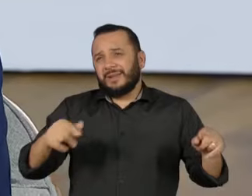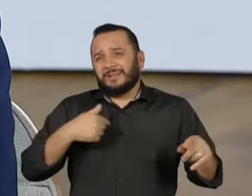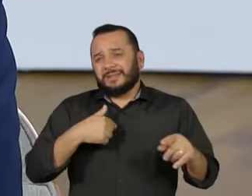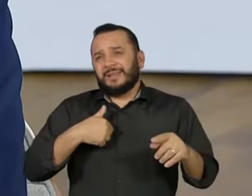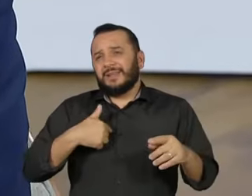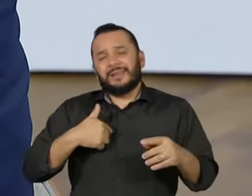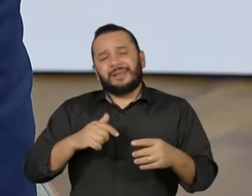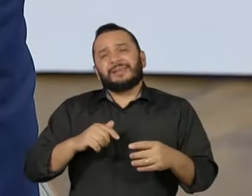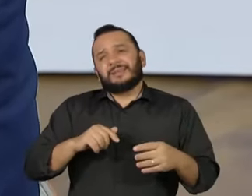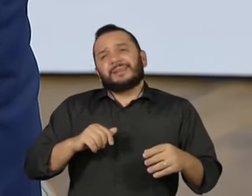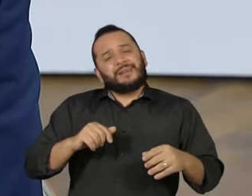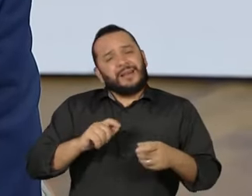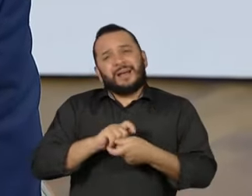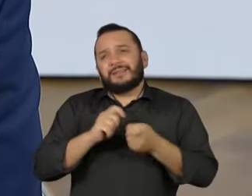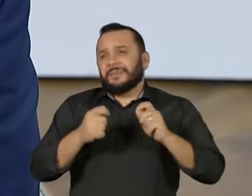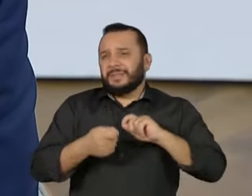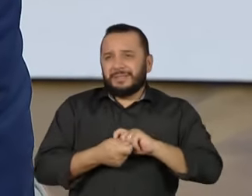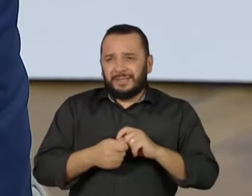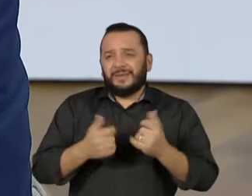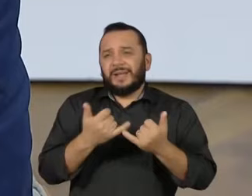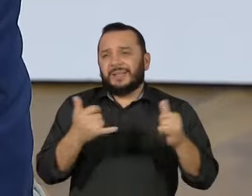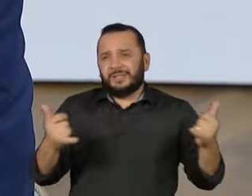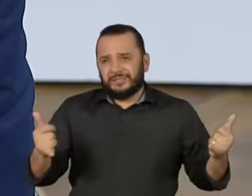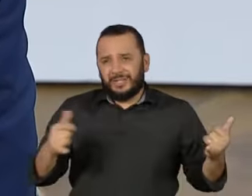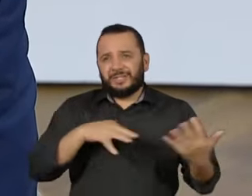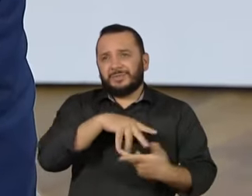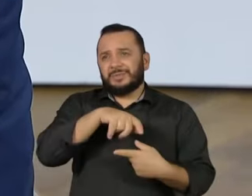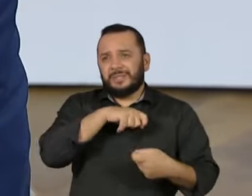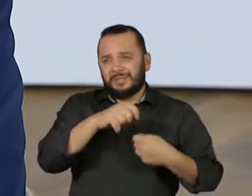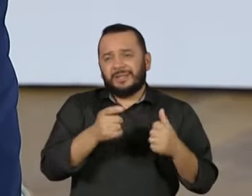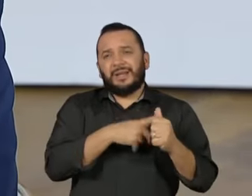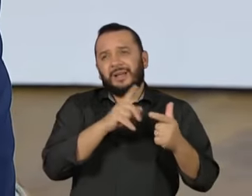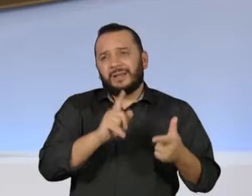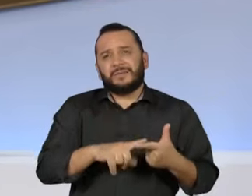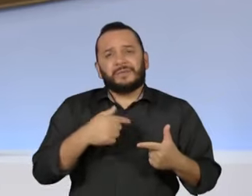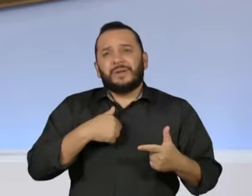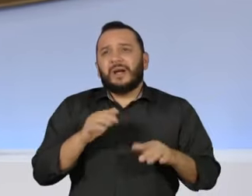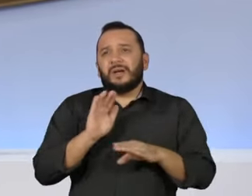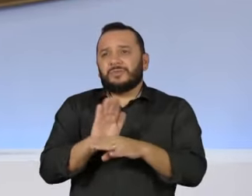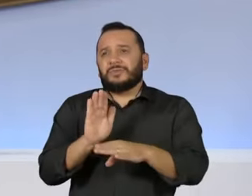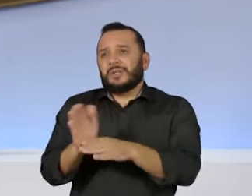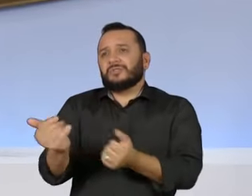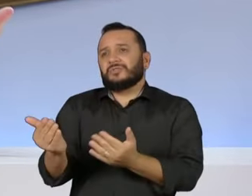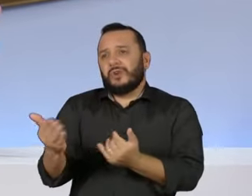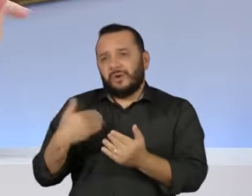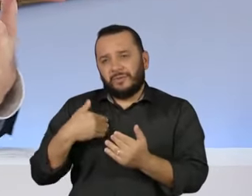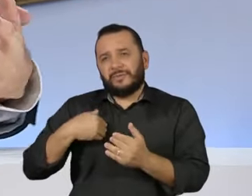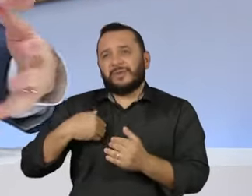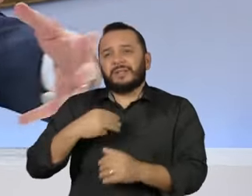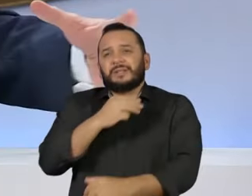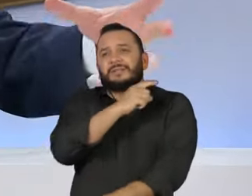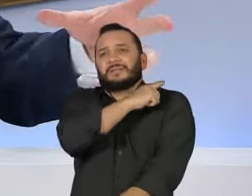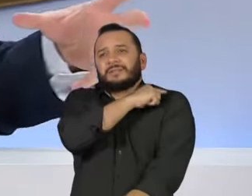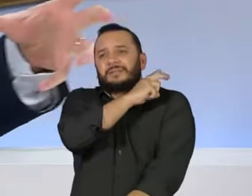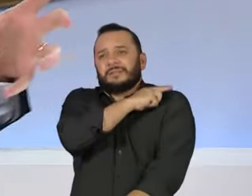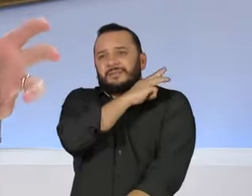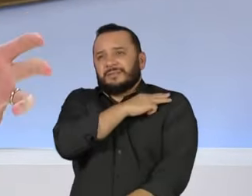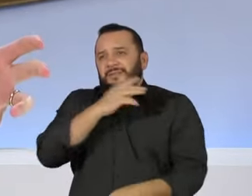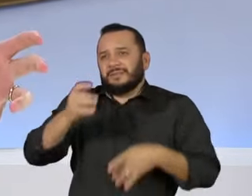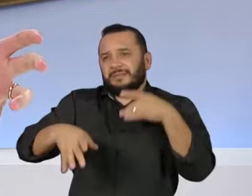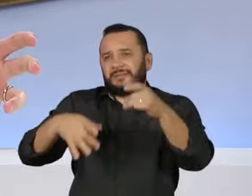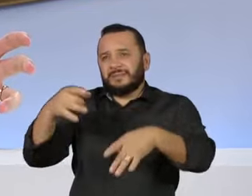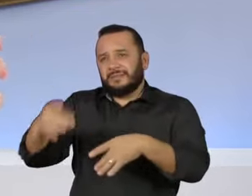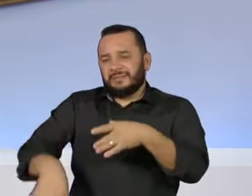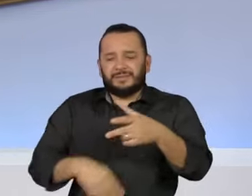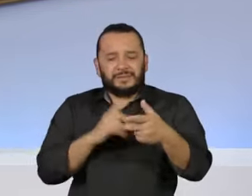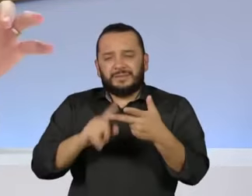jovens que estão evadindo do ensino médio, regionalização do SUS, reconstrução das instituições ambientais. Todo esse mar de políticas